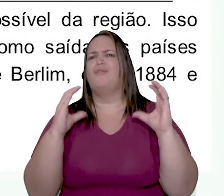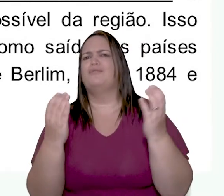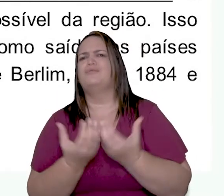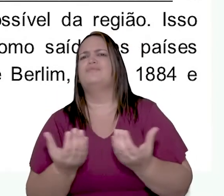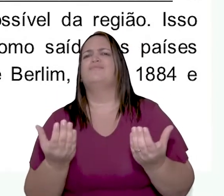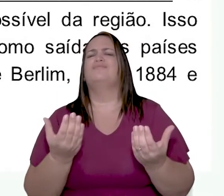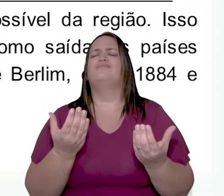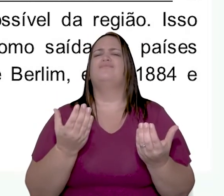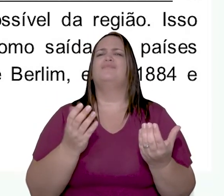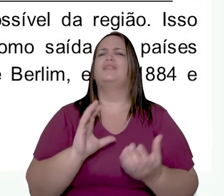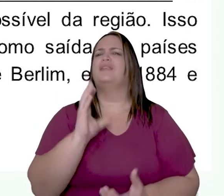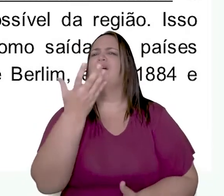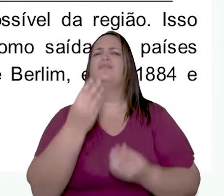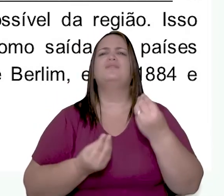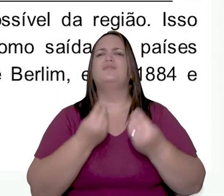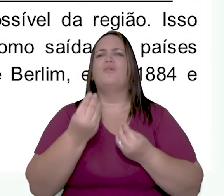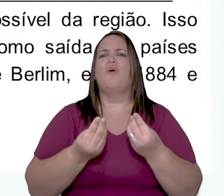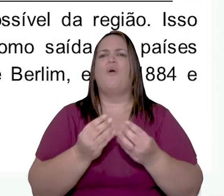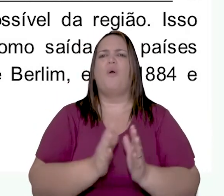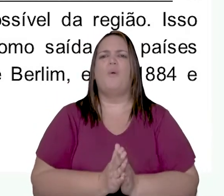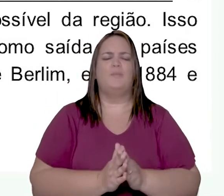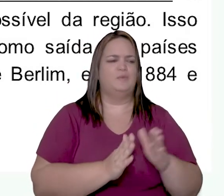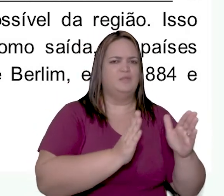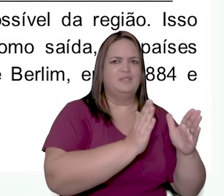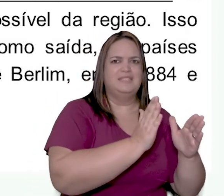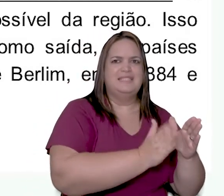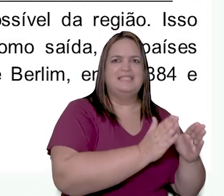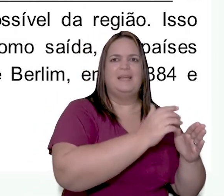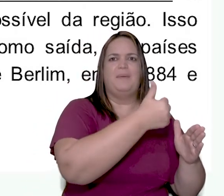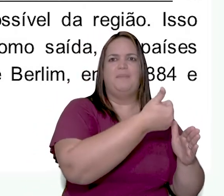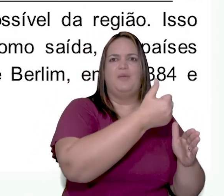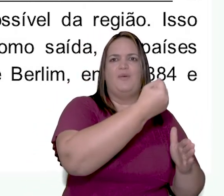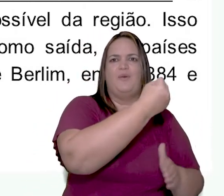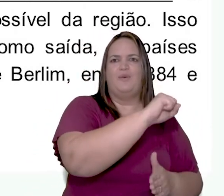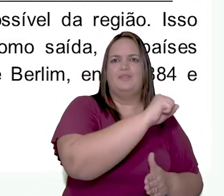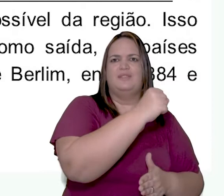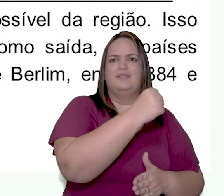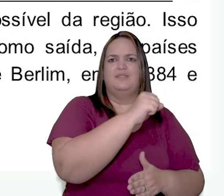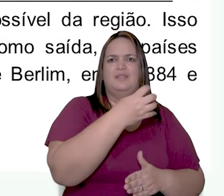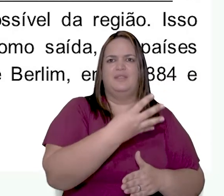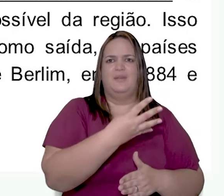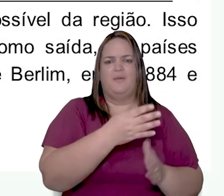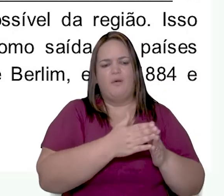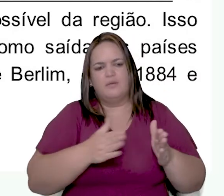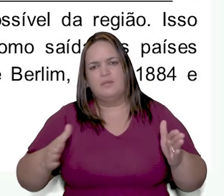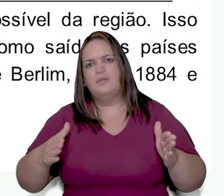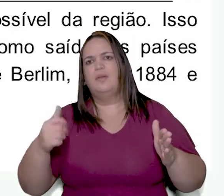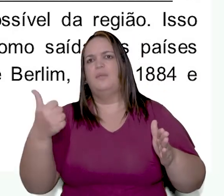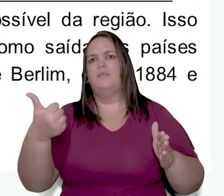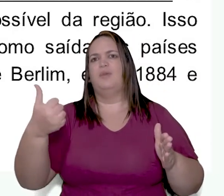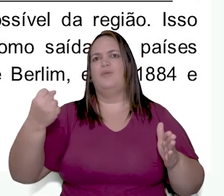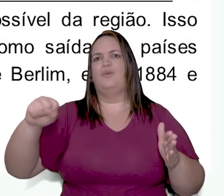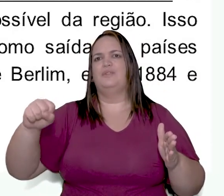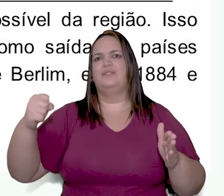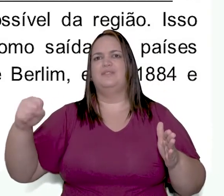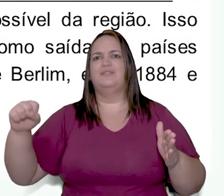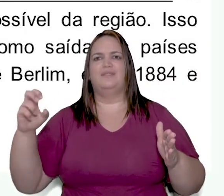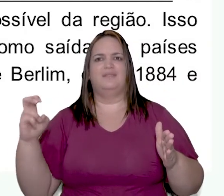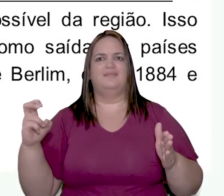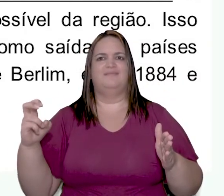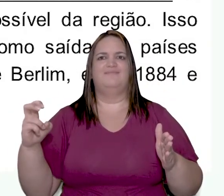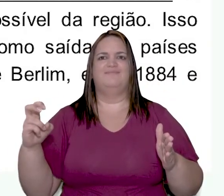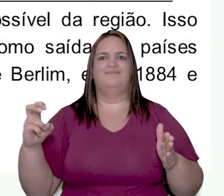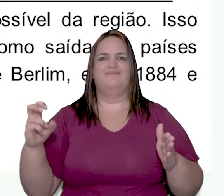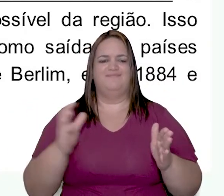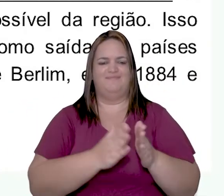Conselho de Berlim. Essas reuniões, essas conferências, elas aconteceram entre os anos